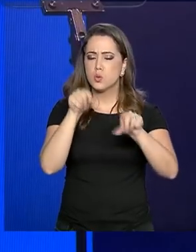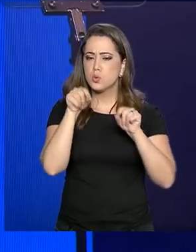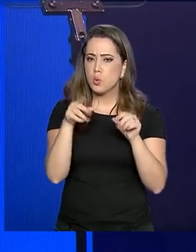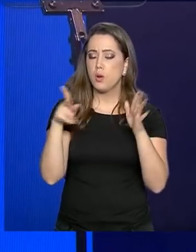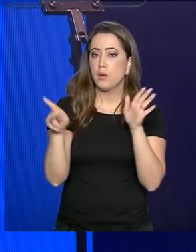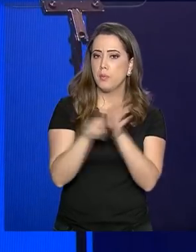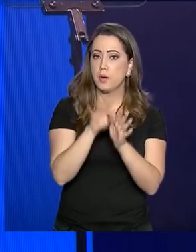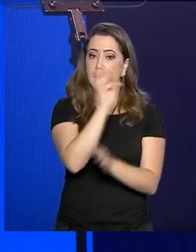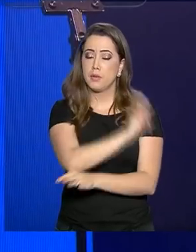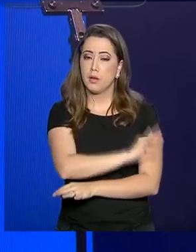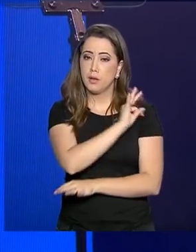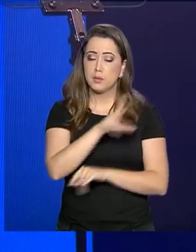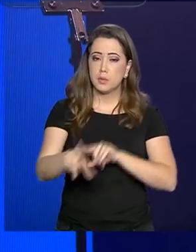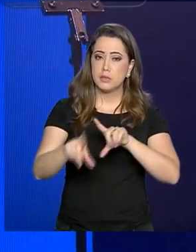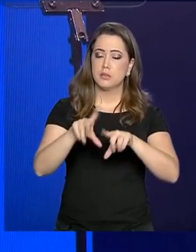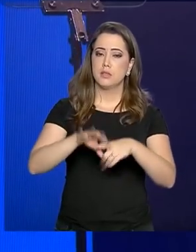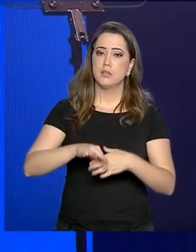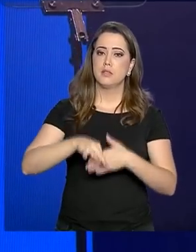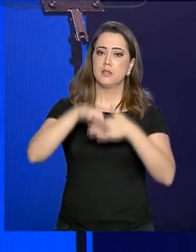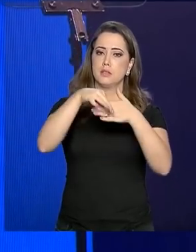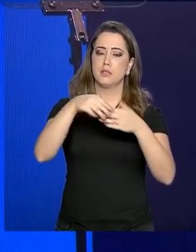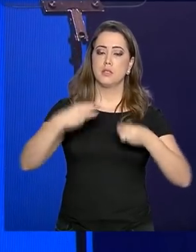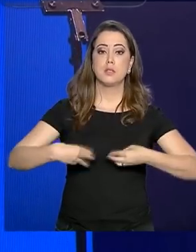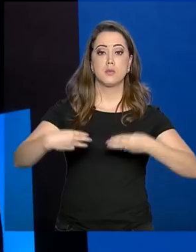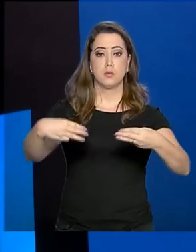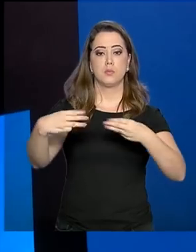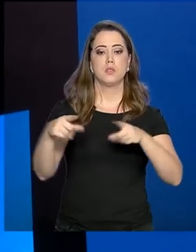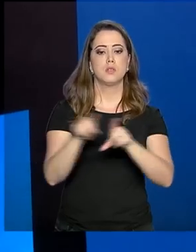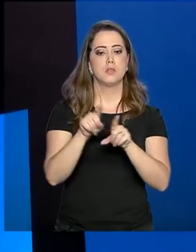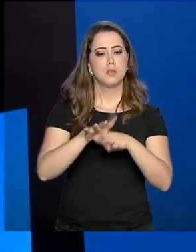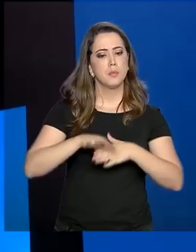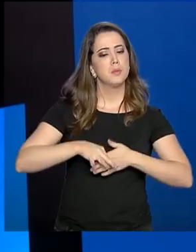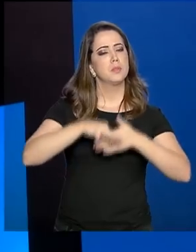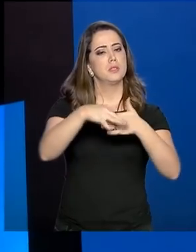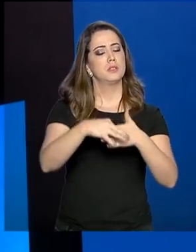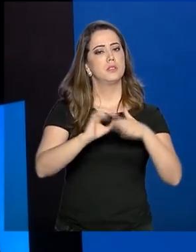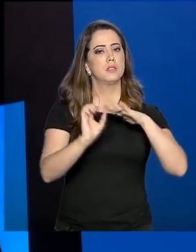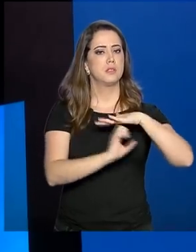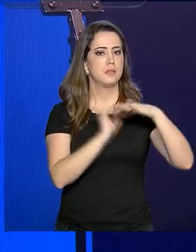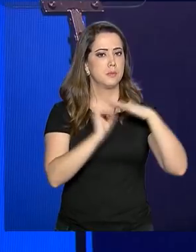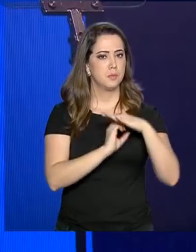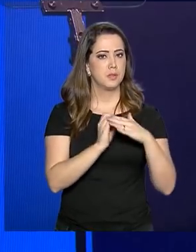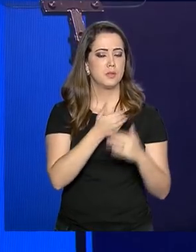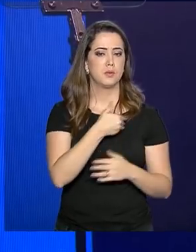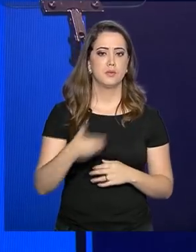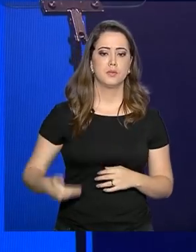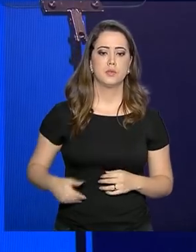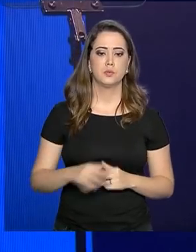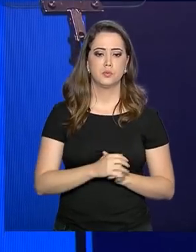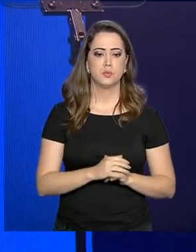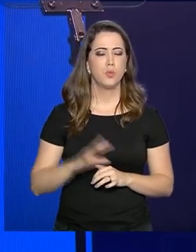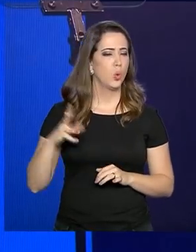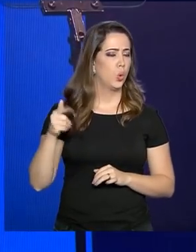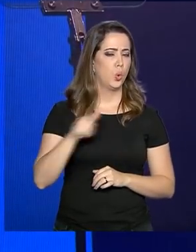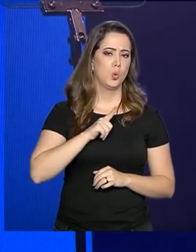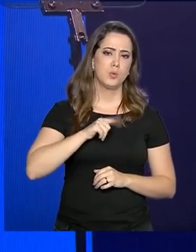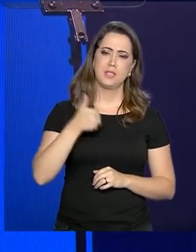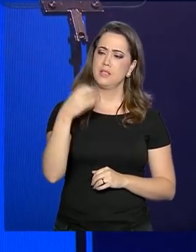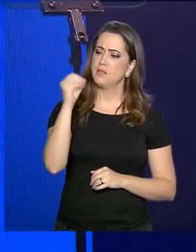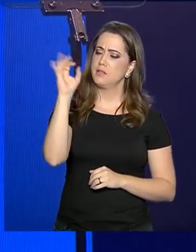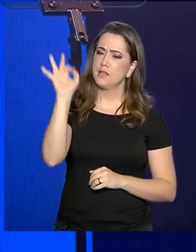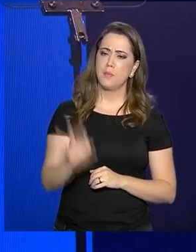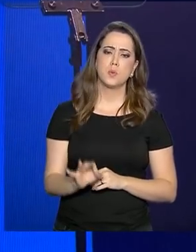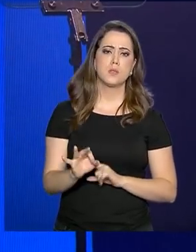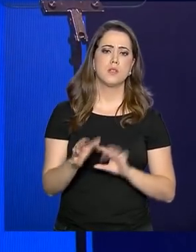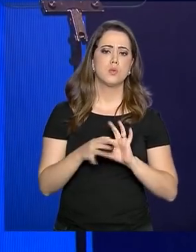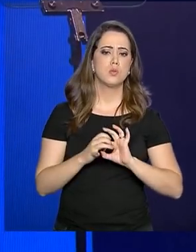técnicos para o comando dos ministérios e também para o comando das empresas públicas. Todos têm 100% de liberdade